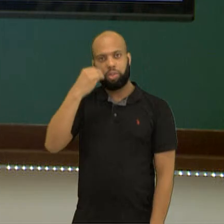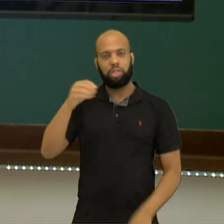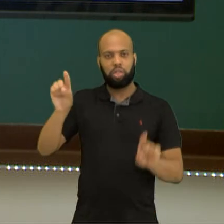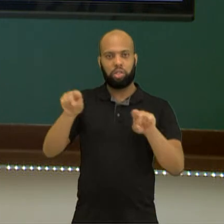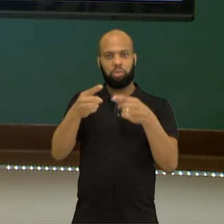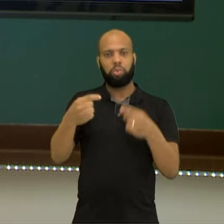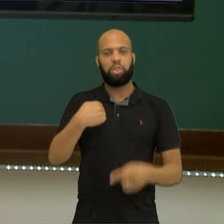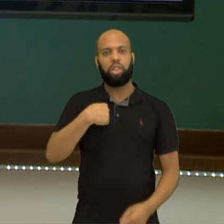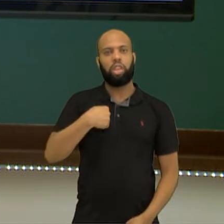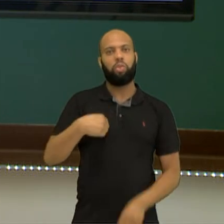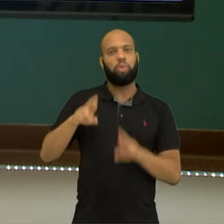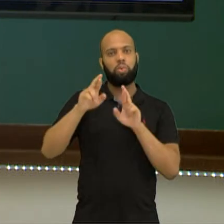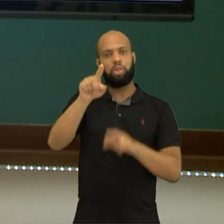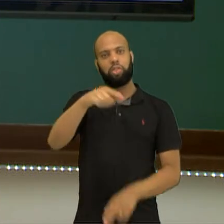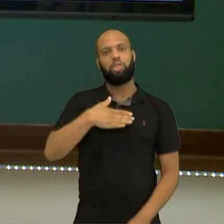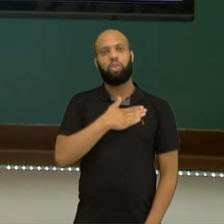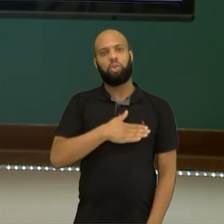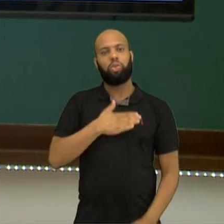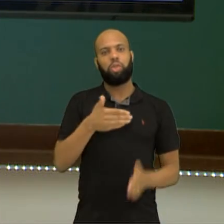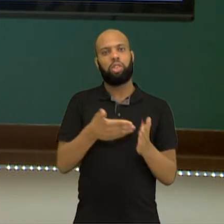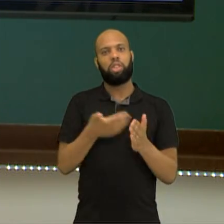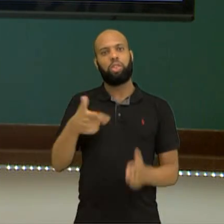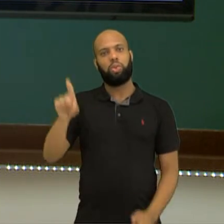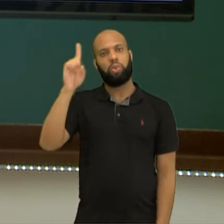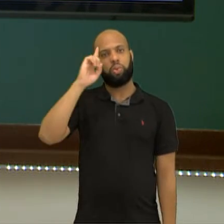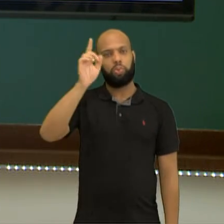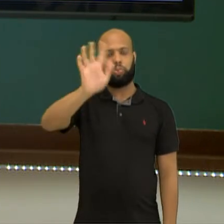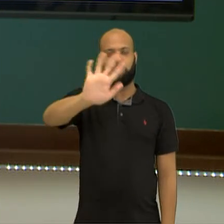espero que você tenha gostado e até breve!